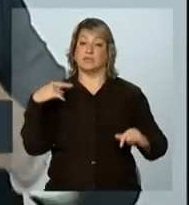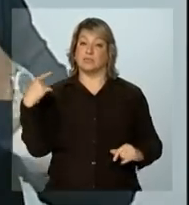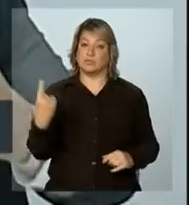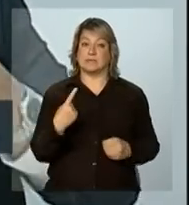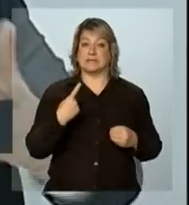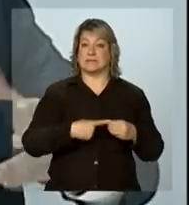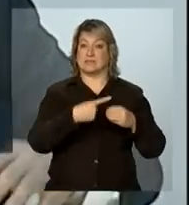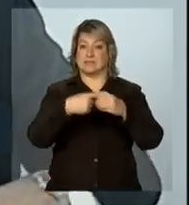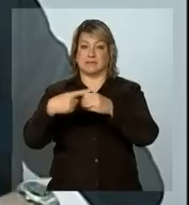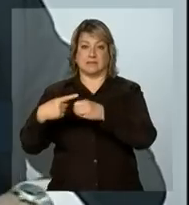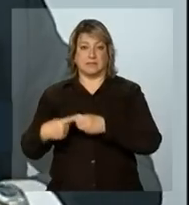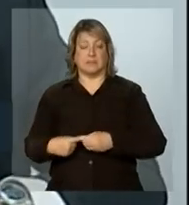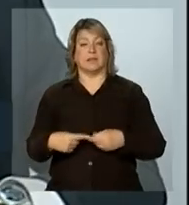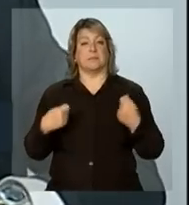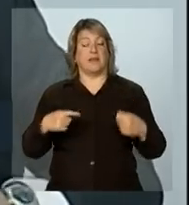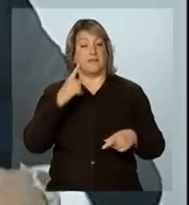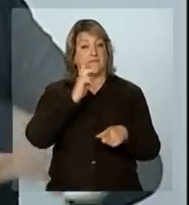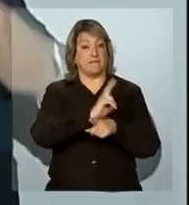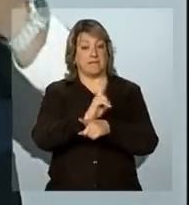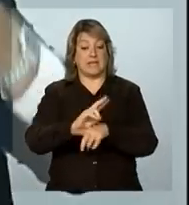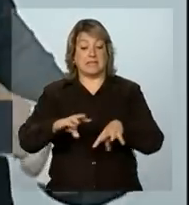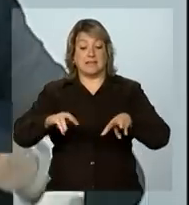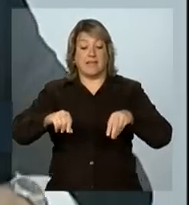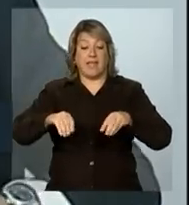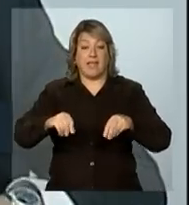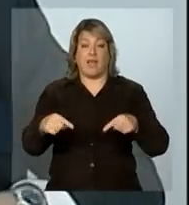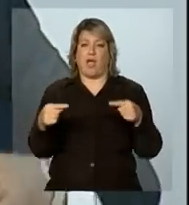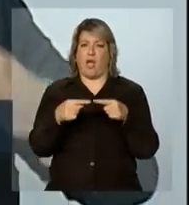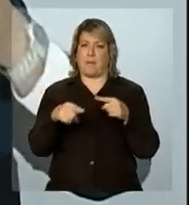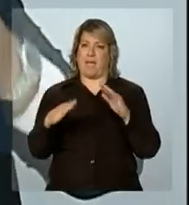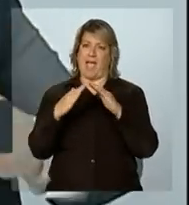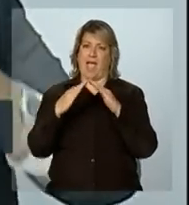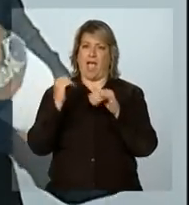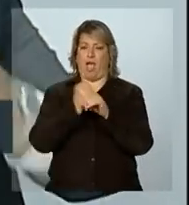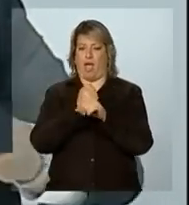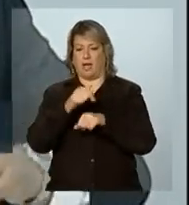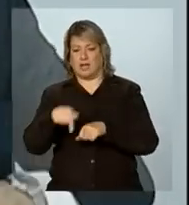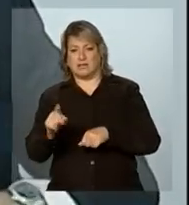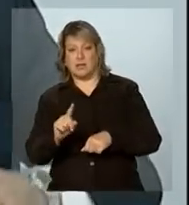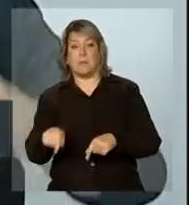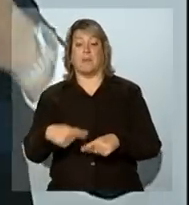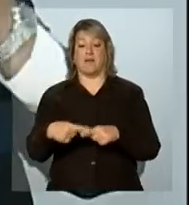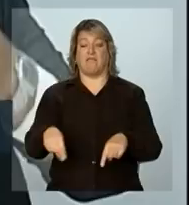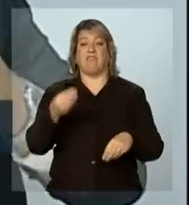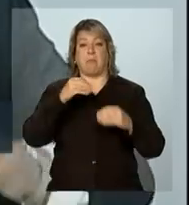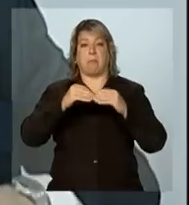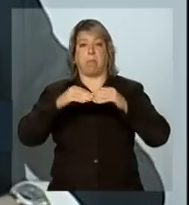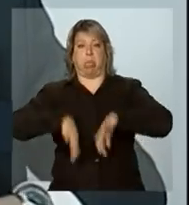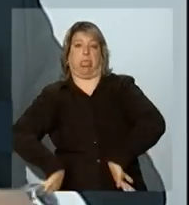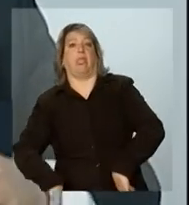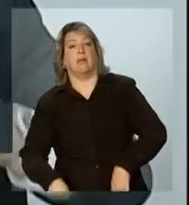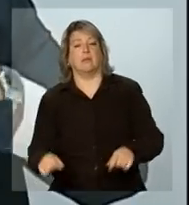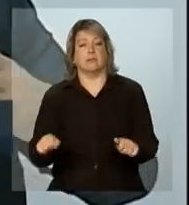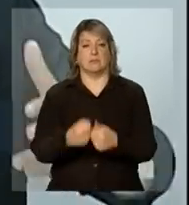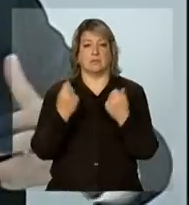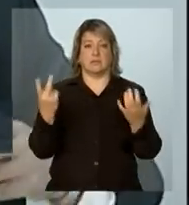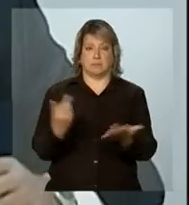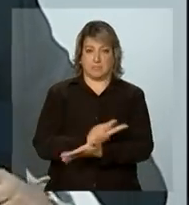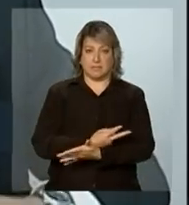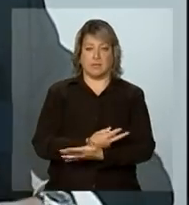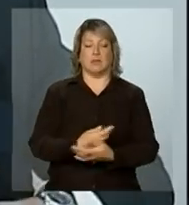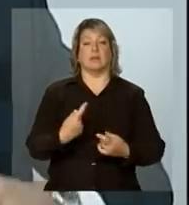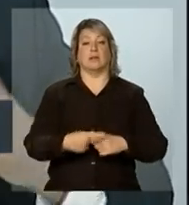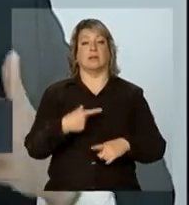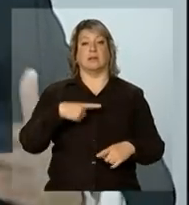para cada vez mais fiscalizar o solo, principalmente as câmaras de vereadores, os prefeitos, terem